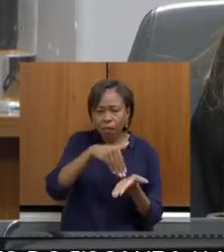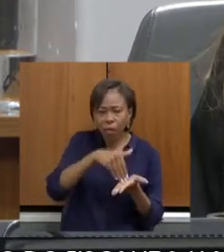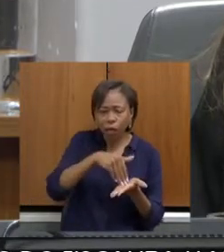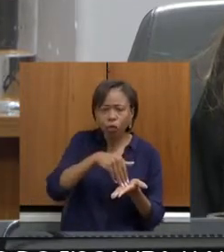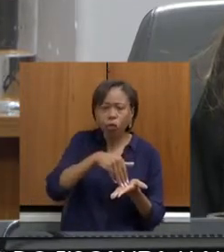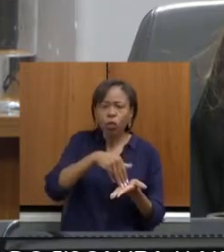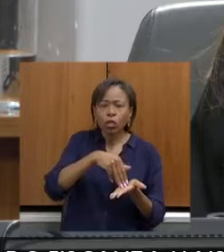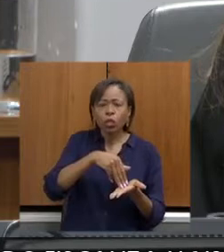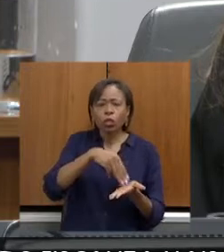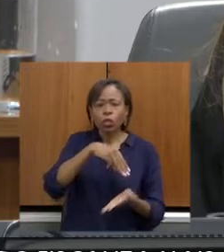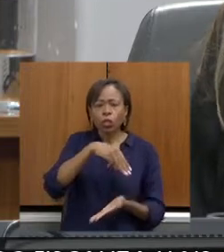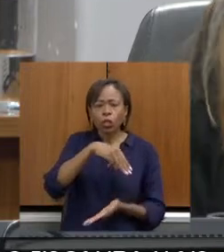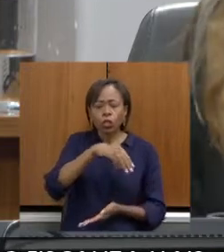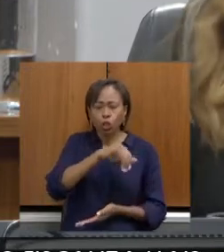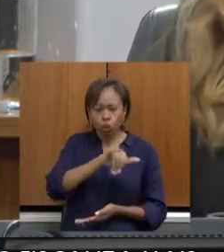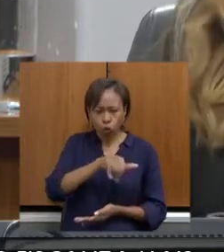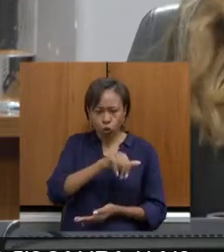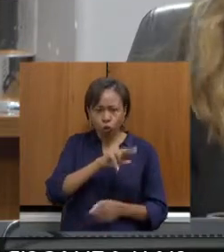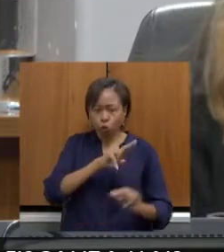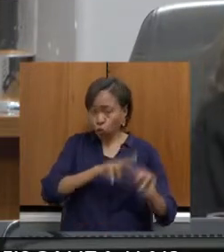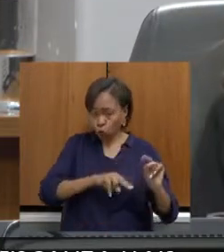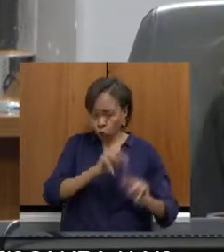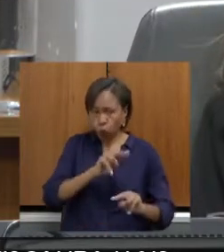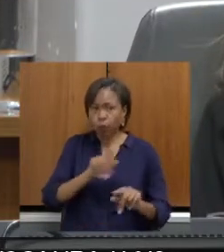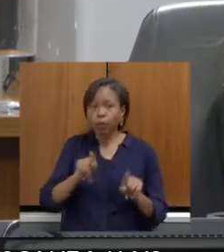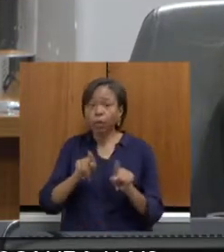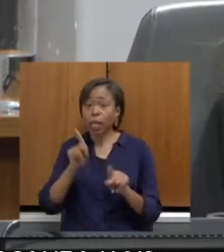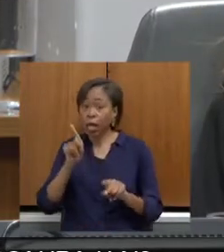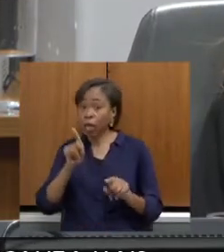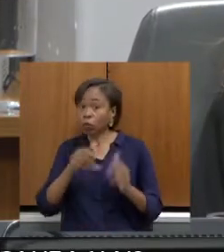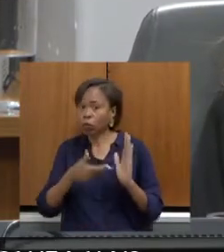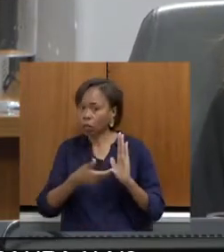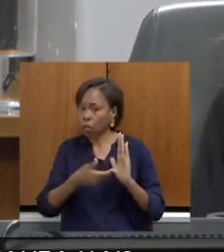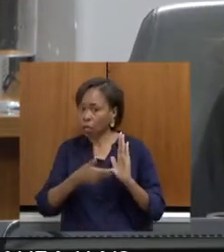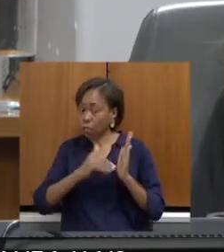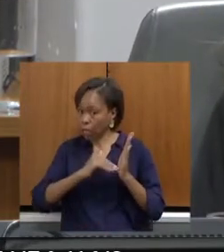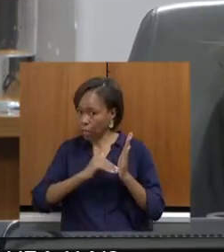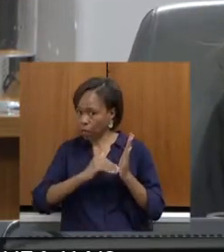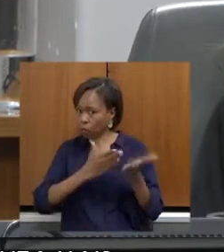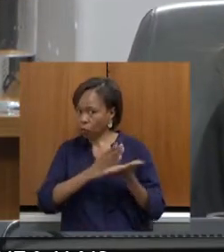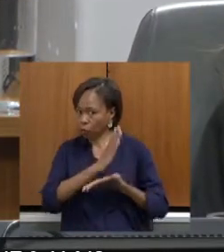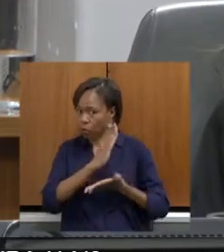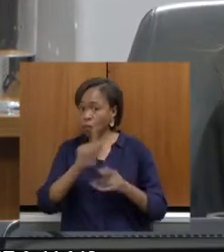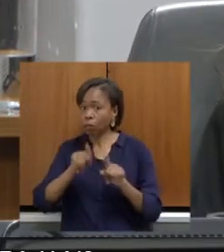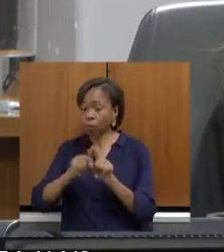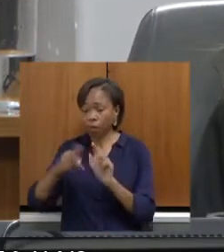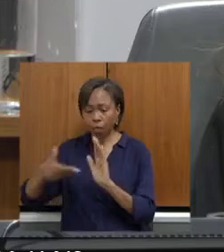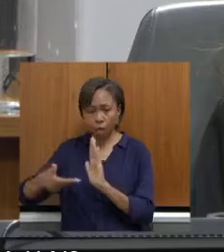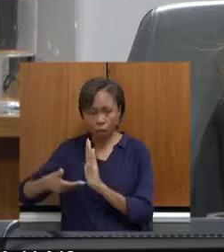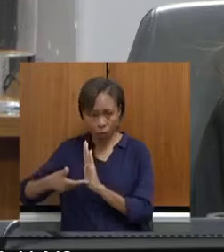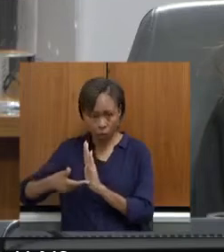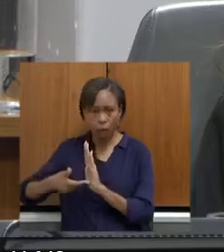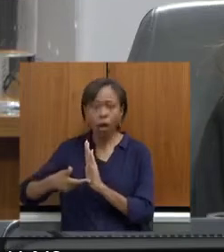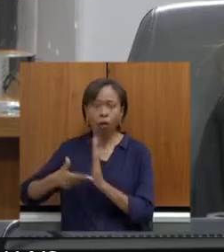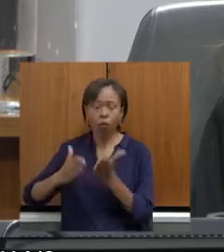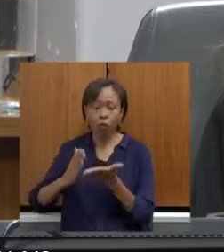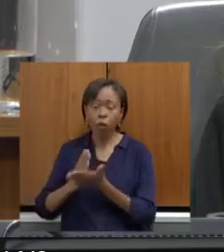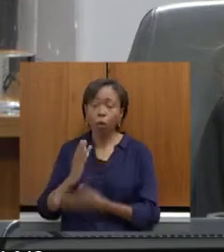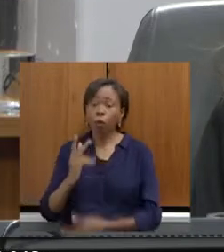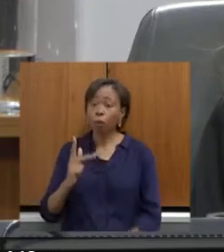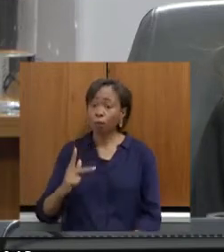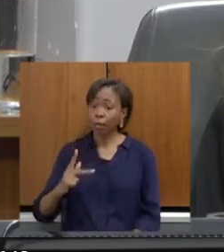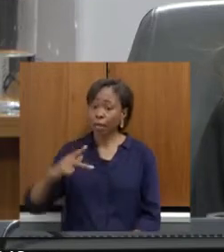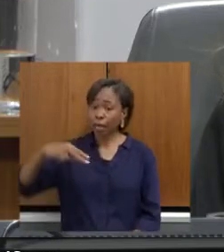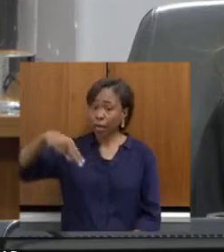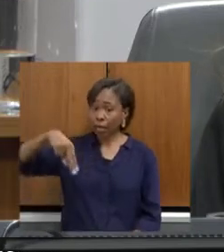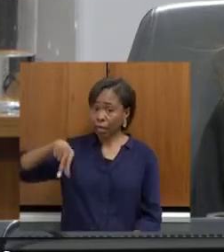Senado, já aprovada também na Câmara dos Deputados e já na fase final, no Senado novamente, o PND, o Plano